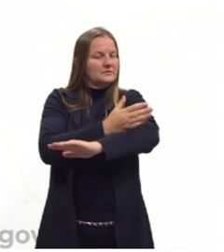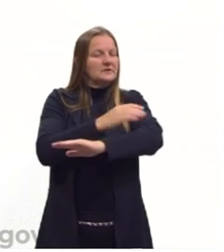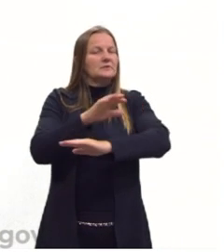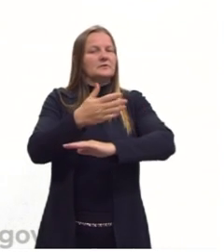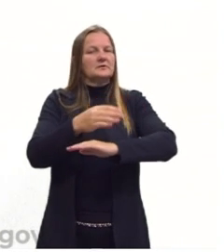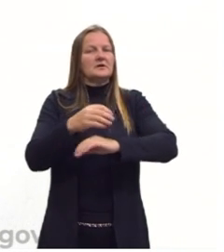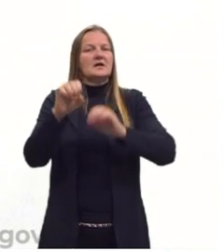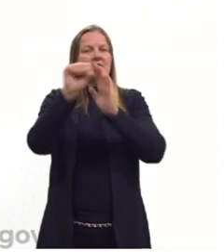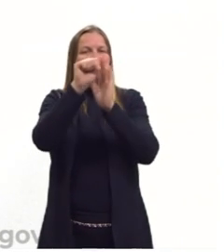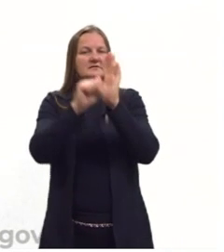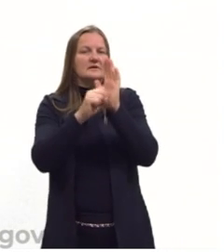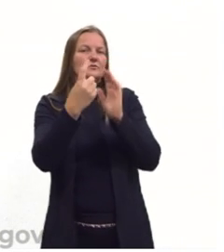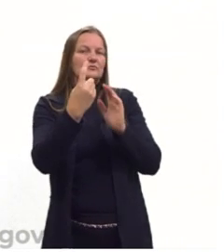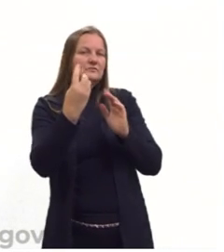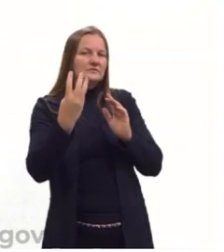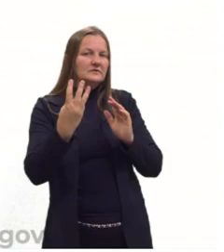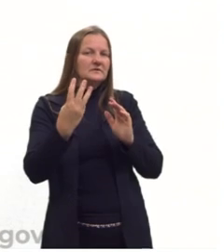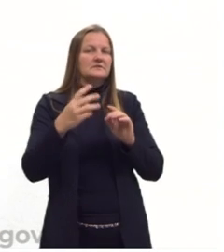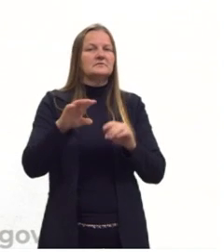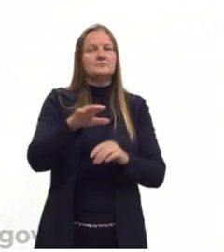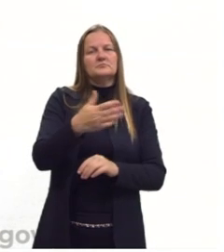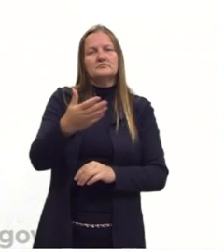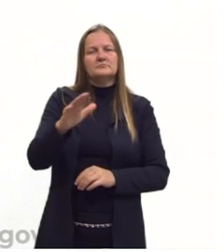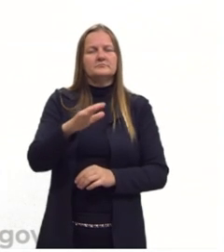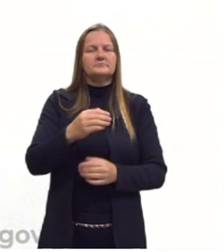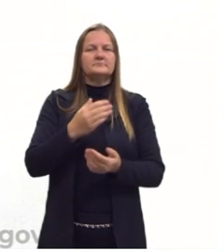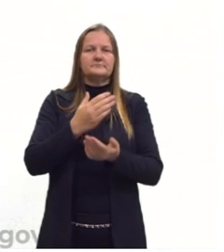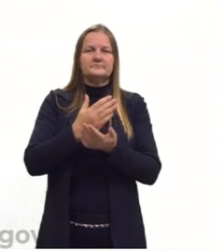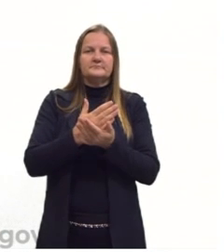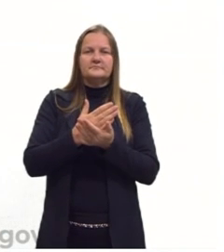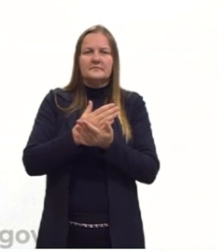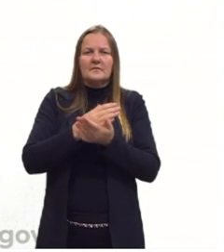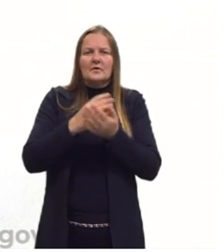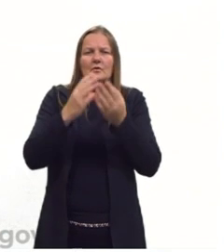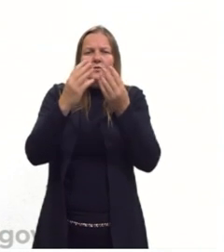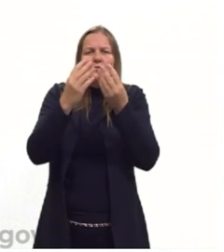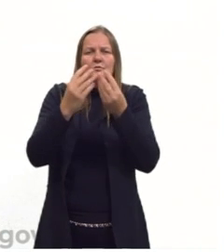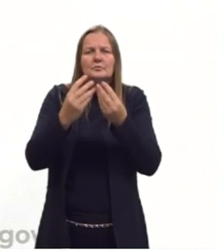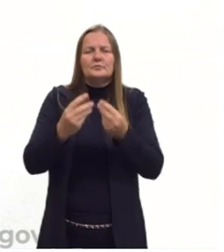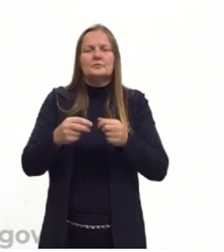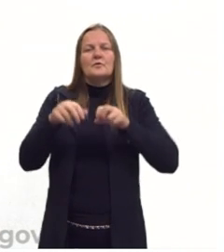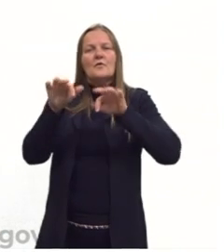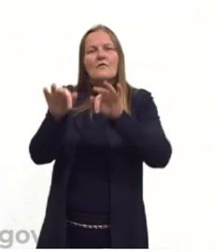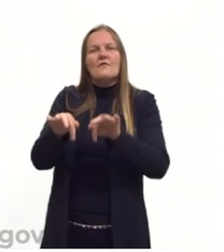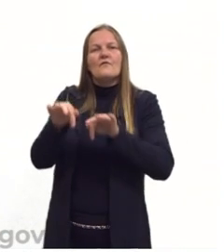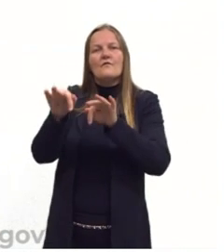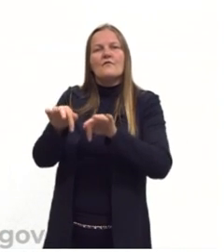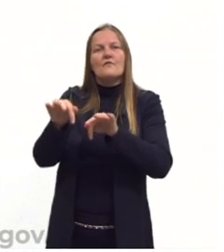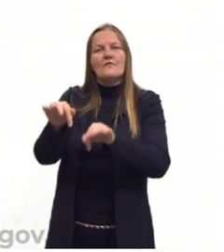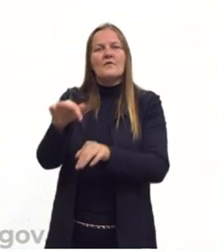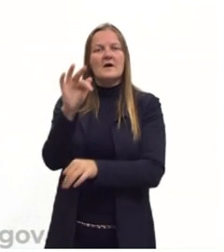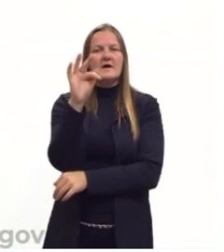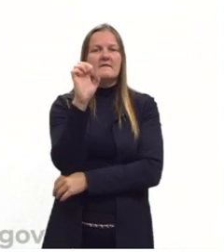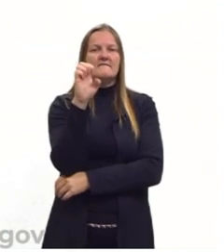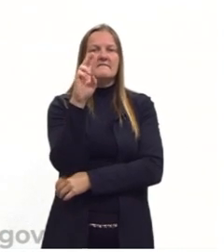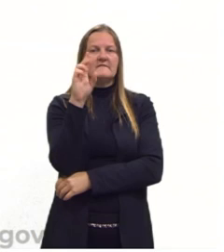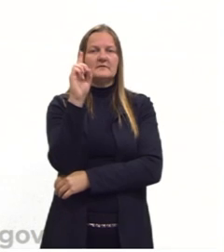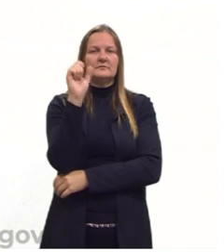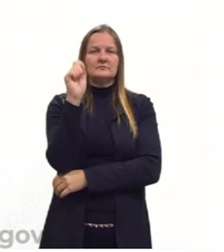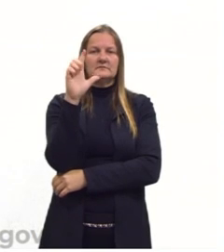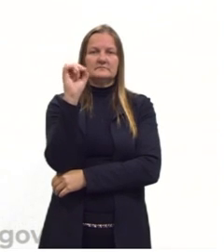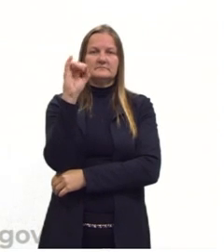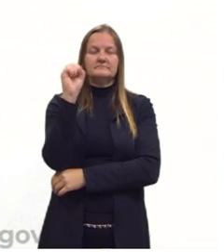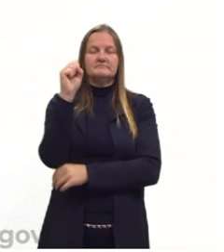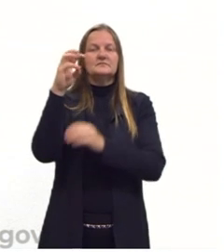ali pelo século XIII. Mas ele surge da decadência do feudalismo, da servidão. E ele começa,